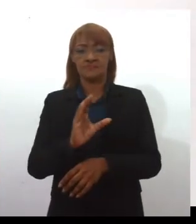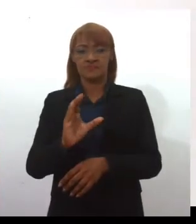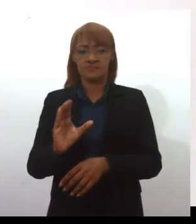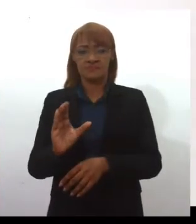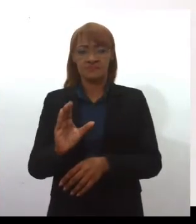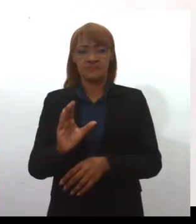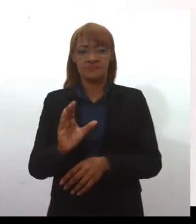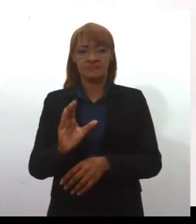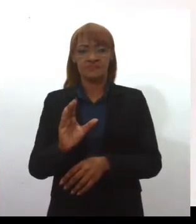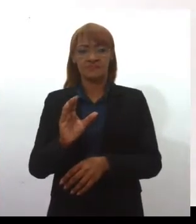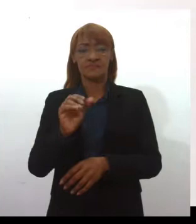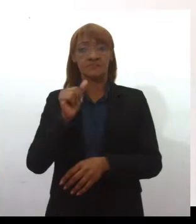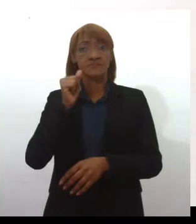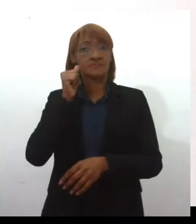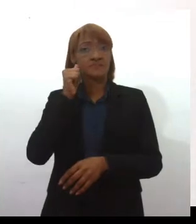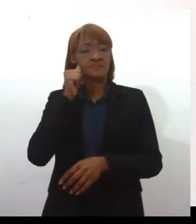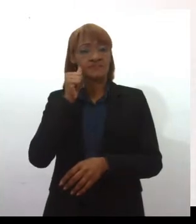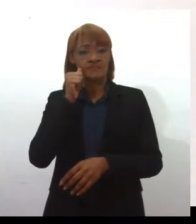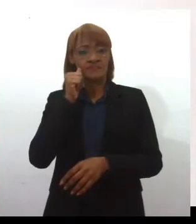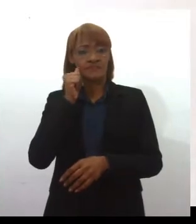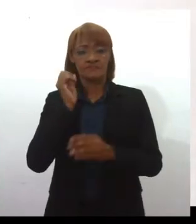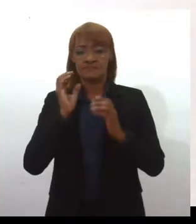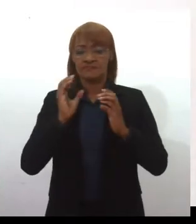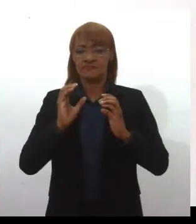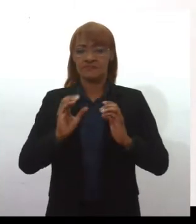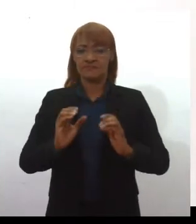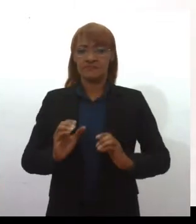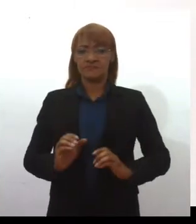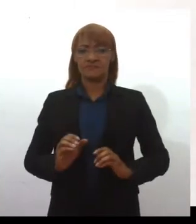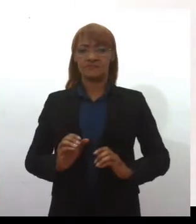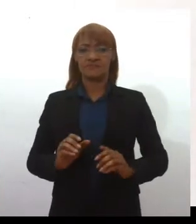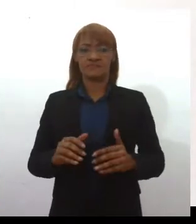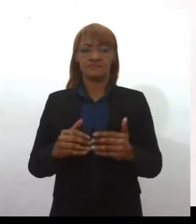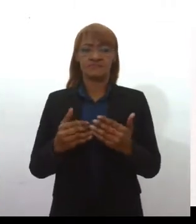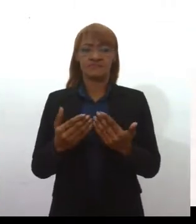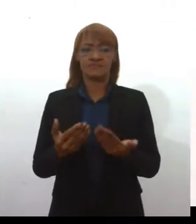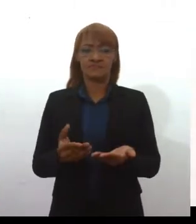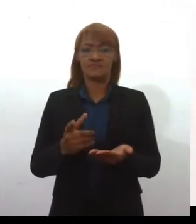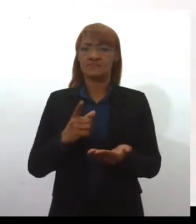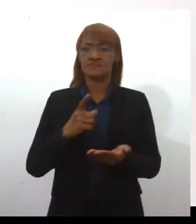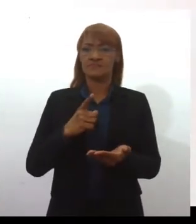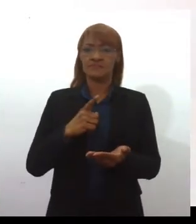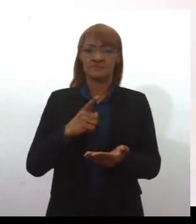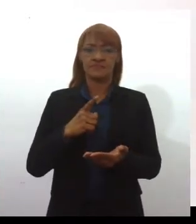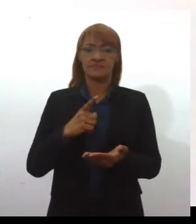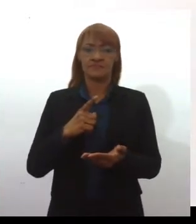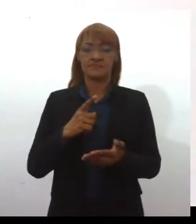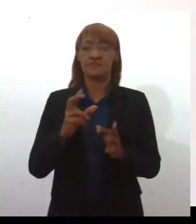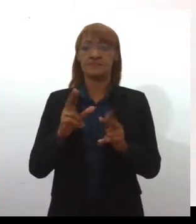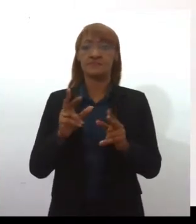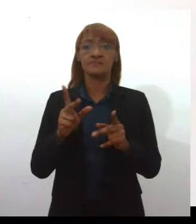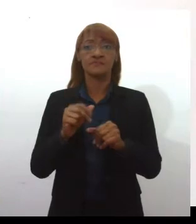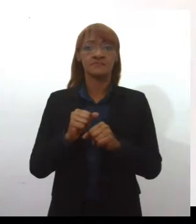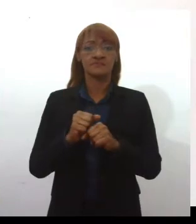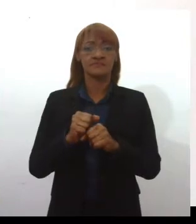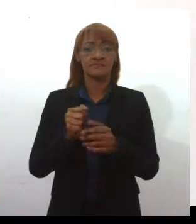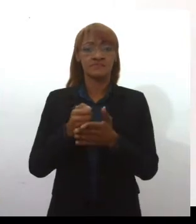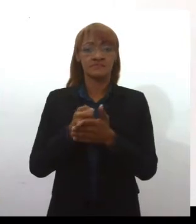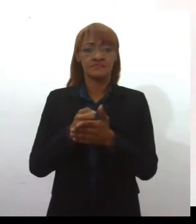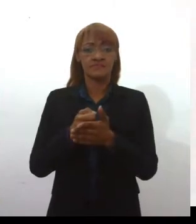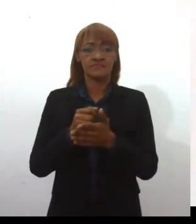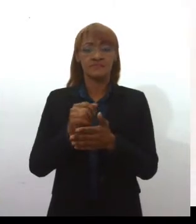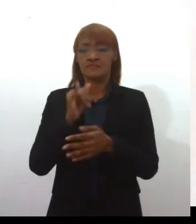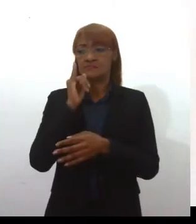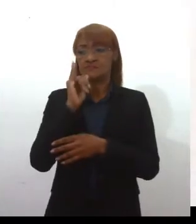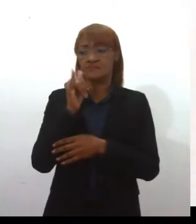extremamente disciplinada, ela usava o discurso da disciplina, não a disciplina impositiva, ela dizia aos estudantes que